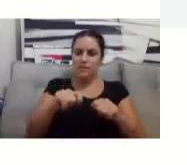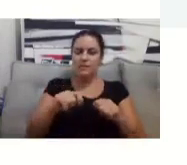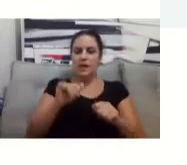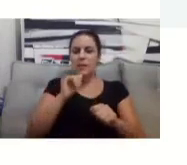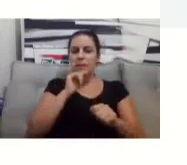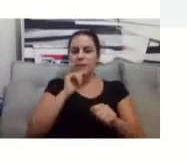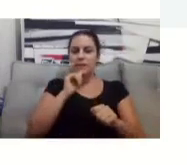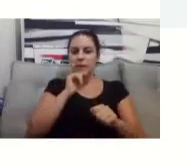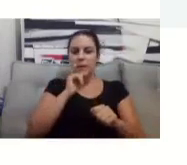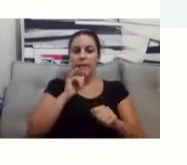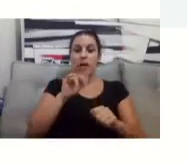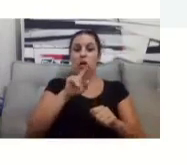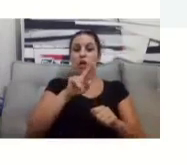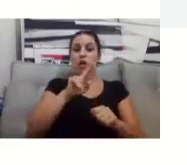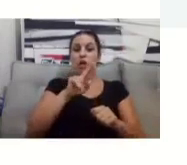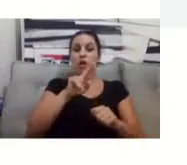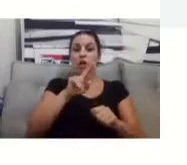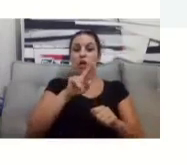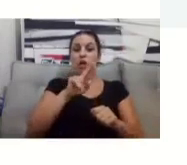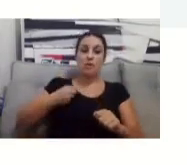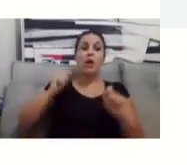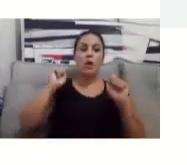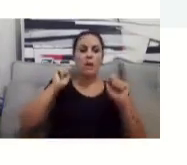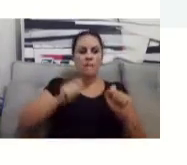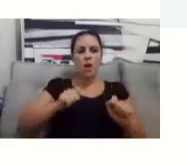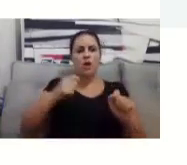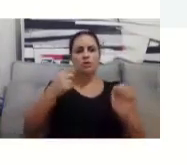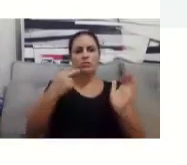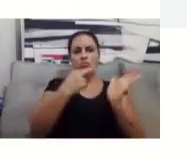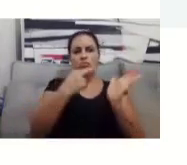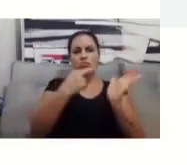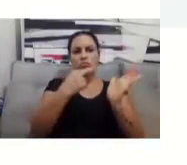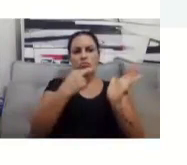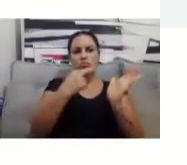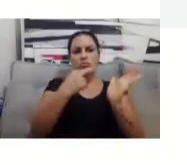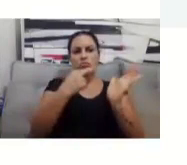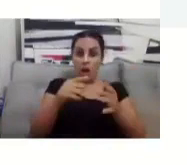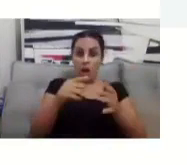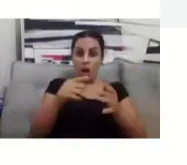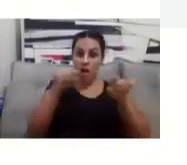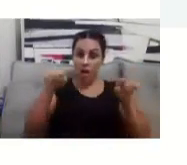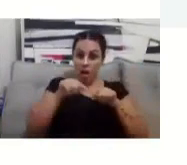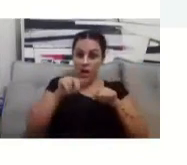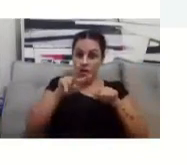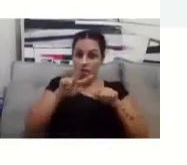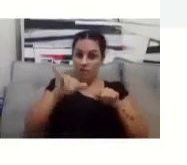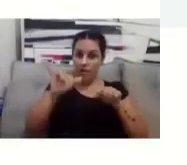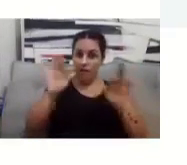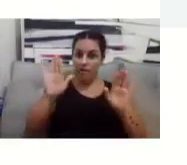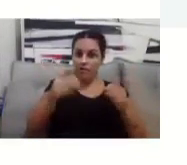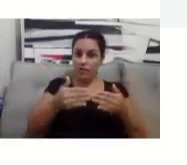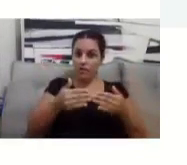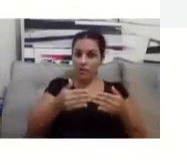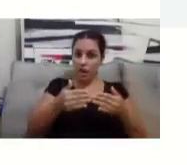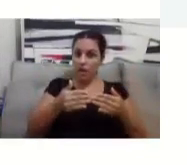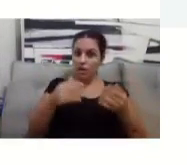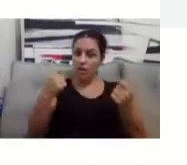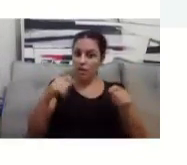de presença, por favor, faça agora antes que a gente feche a sala, tá bom? Muito importante. Não se esqueçam disso,